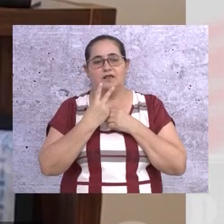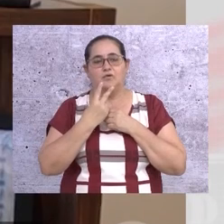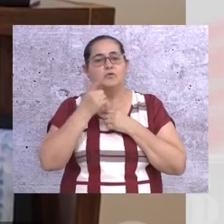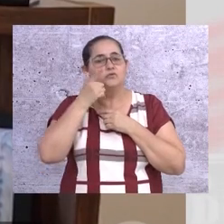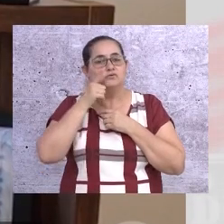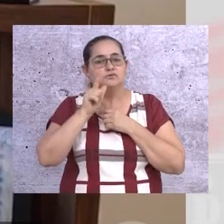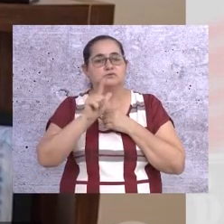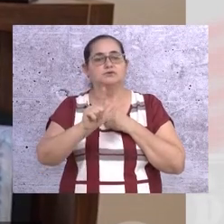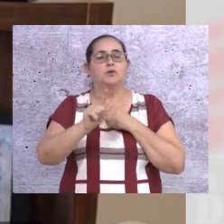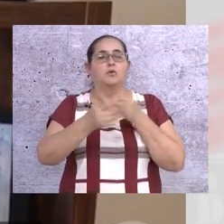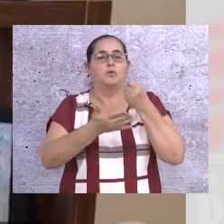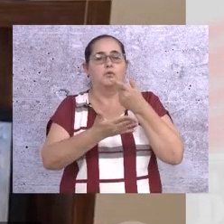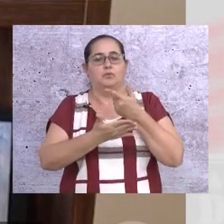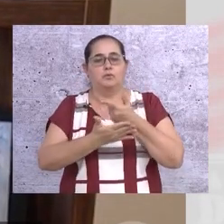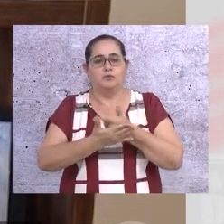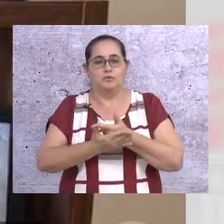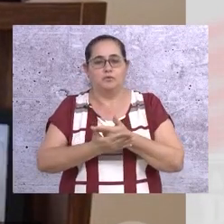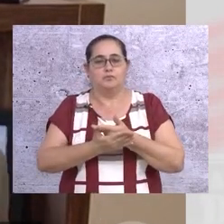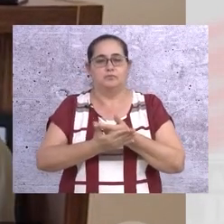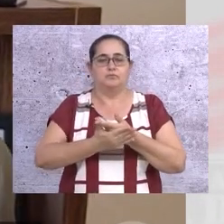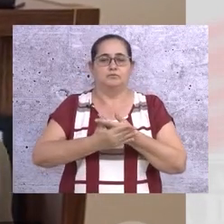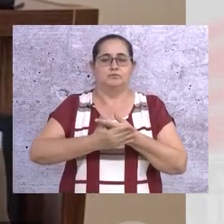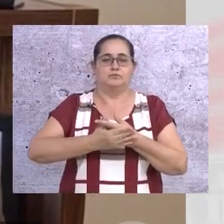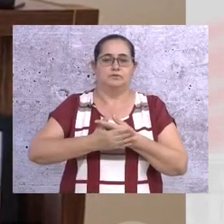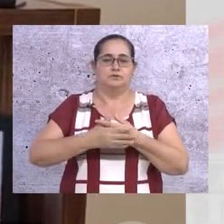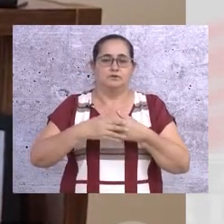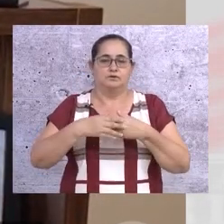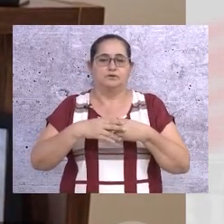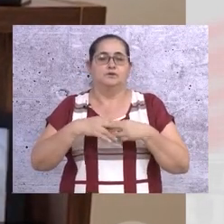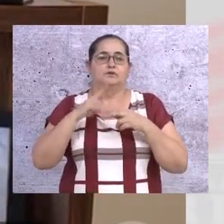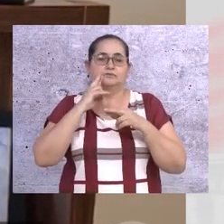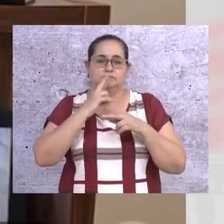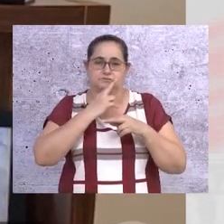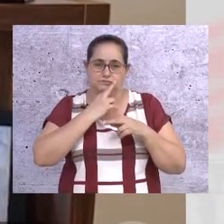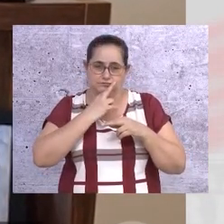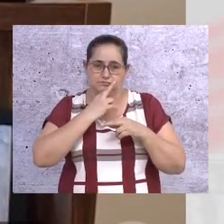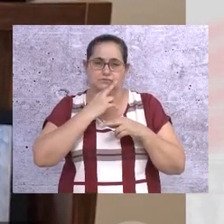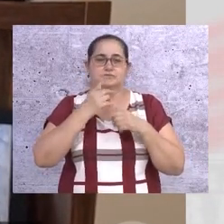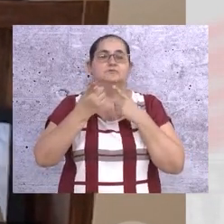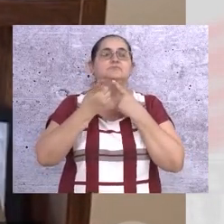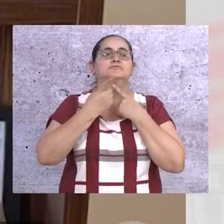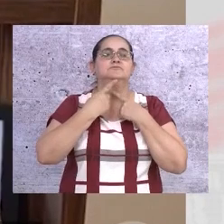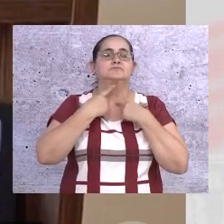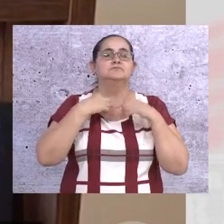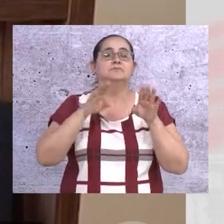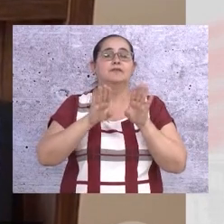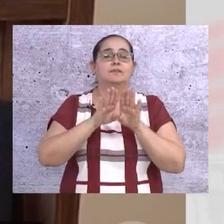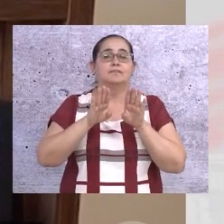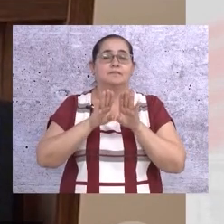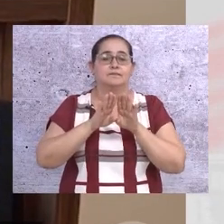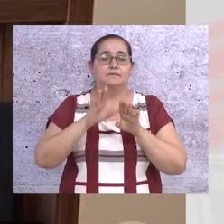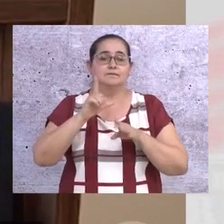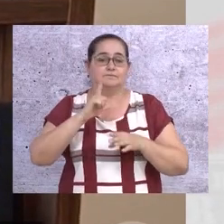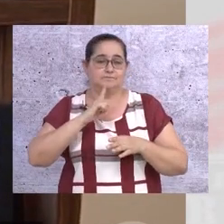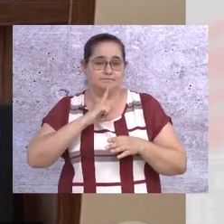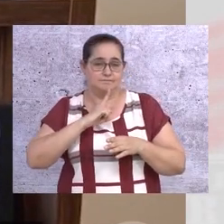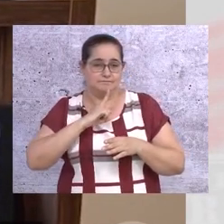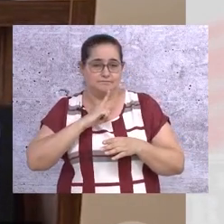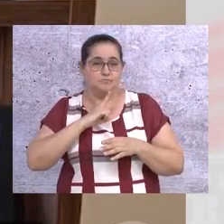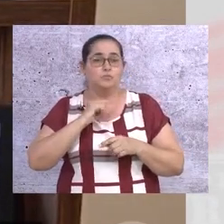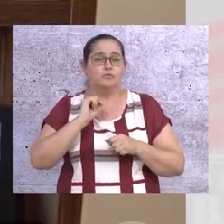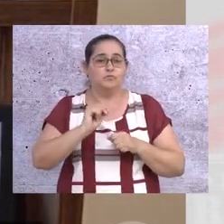consiga comprar ali na lanchonete ou no restaurante, aquilo que deseja. Ele também tem, principalmente,